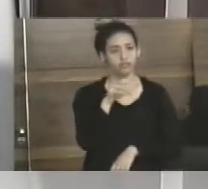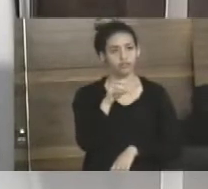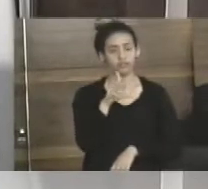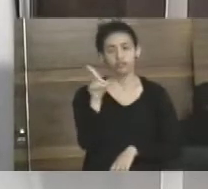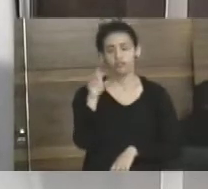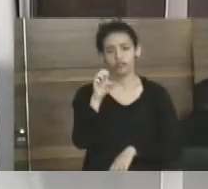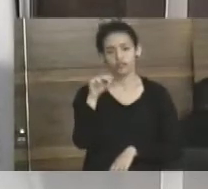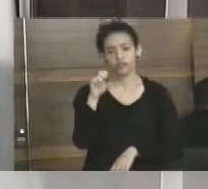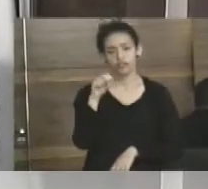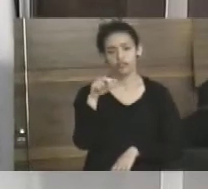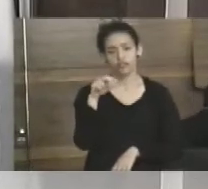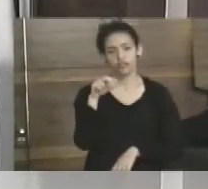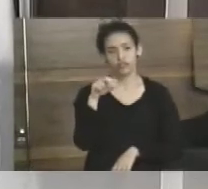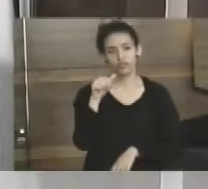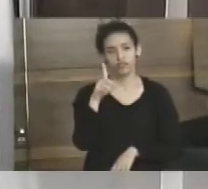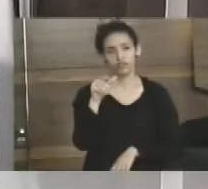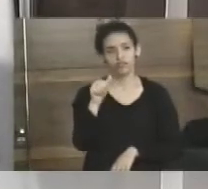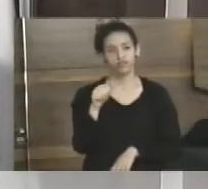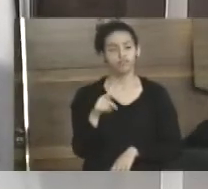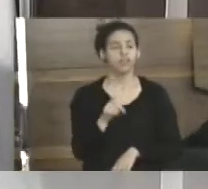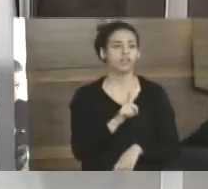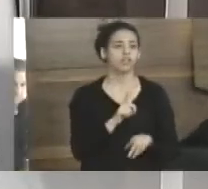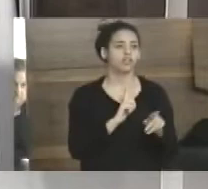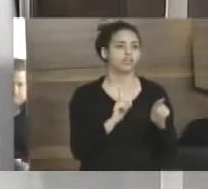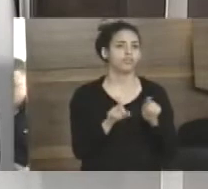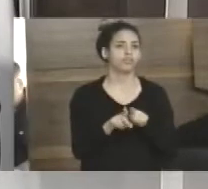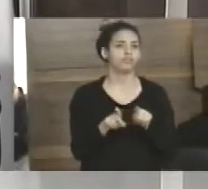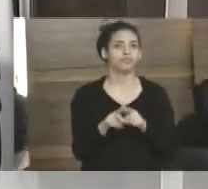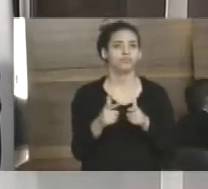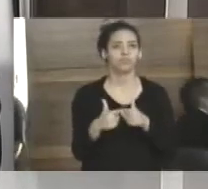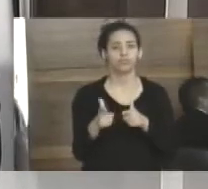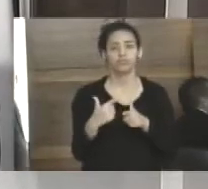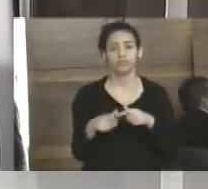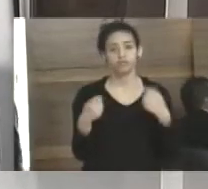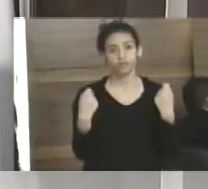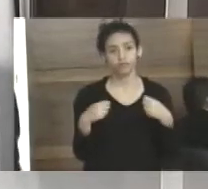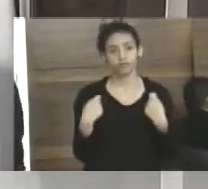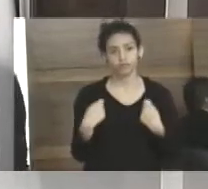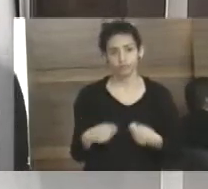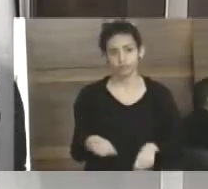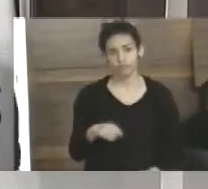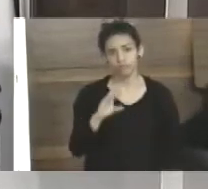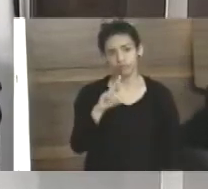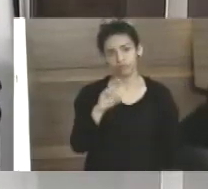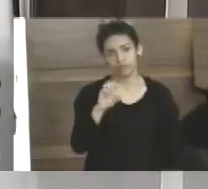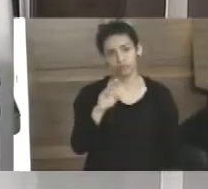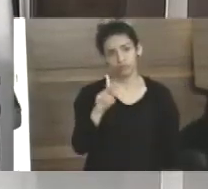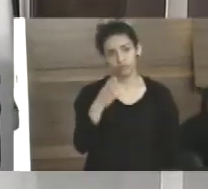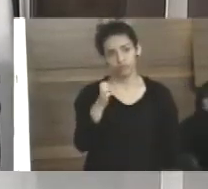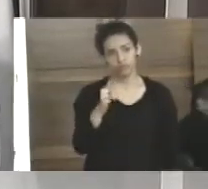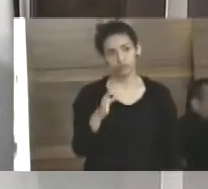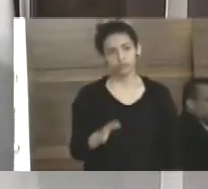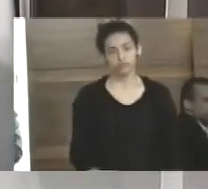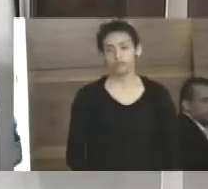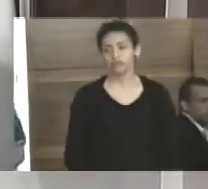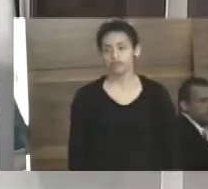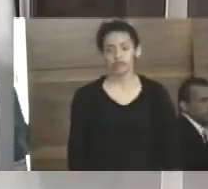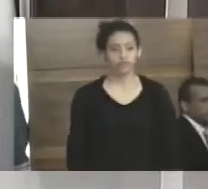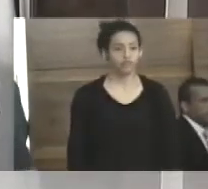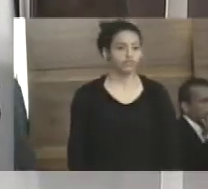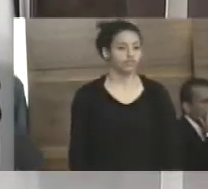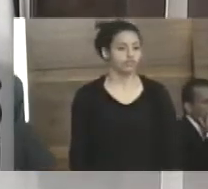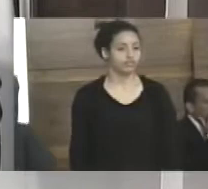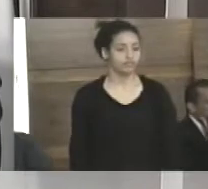Lá também tem essa deficiência, necessita-se de uma creche naquela localidade. Ali tem